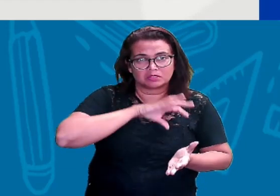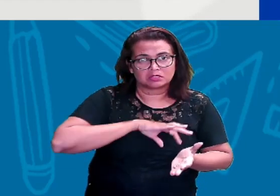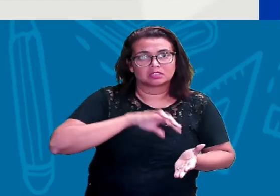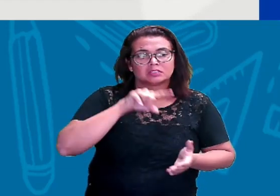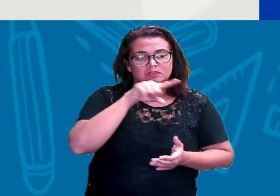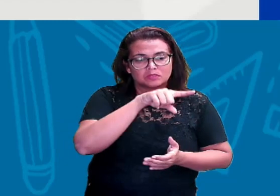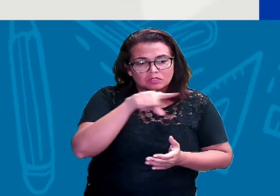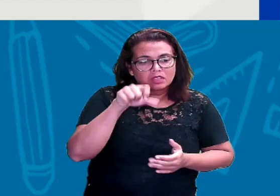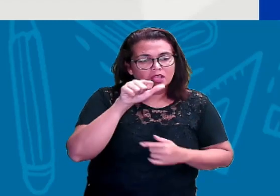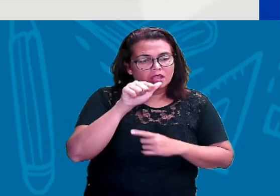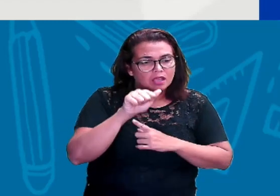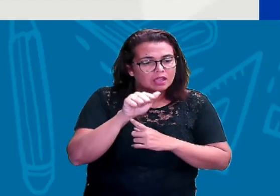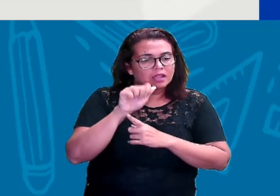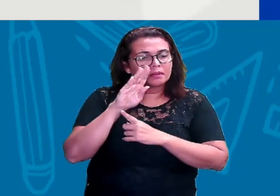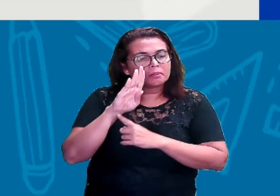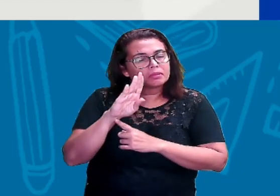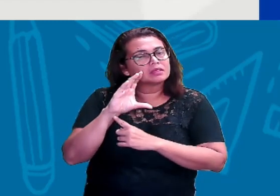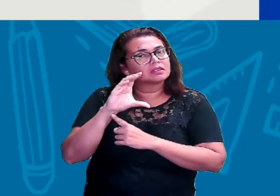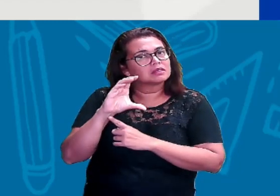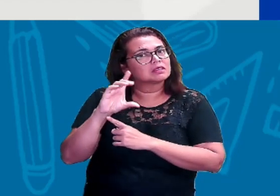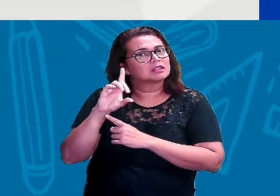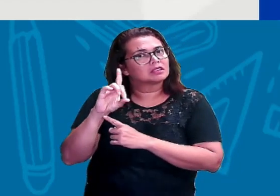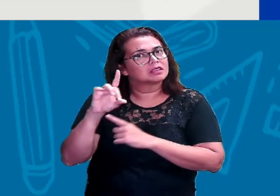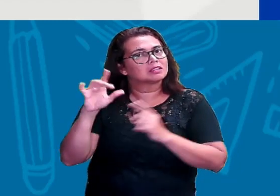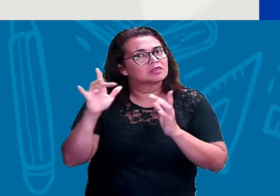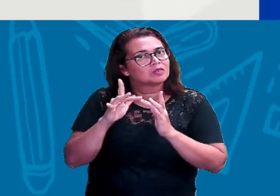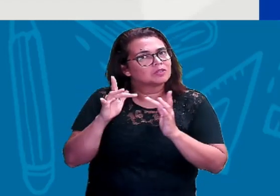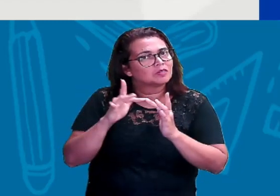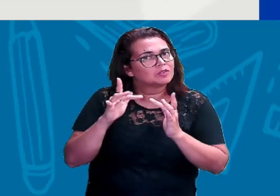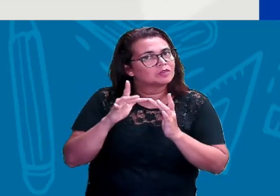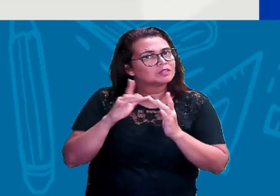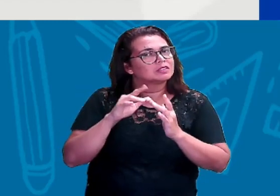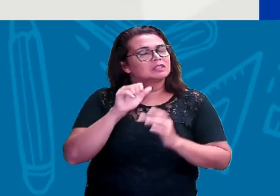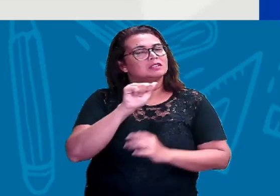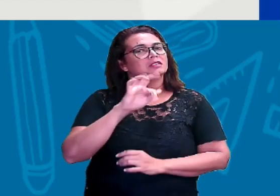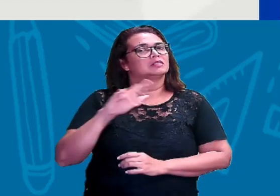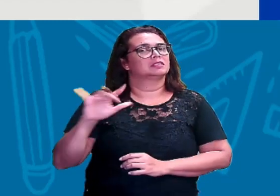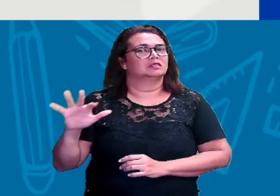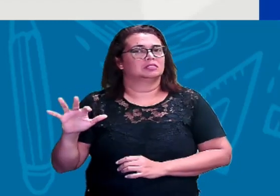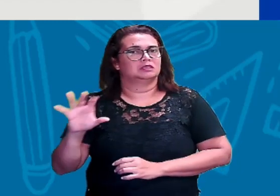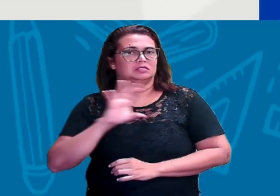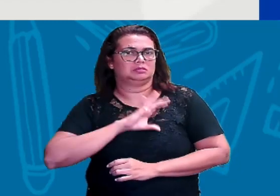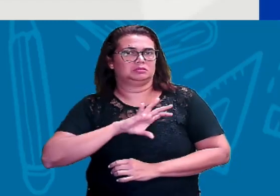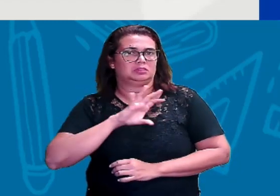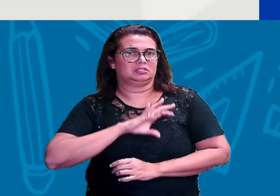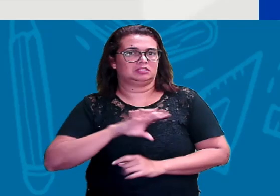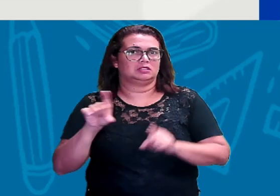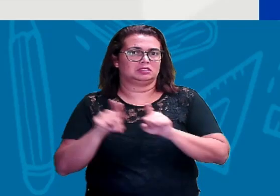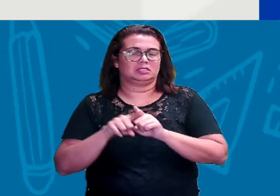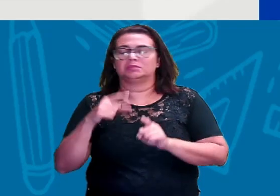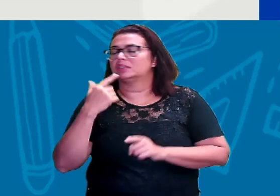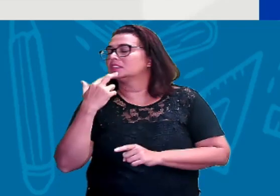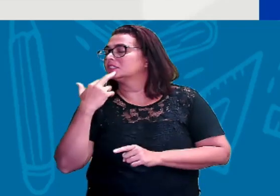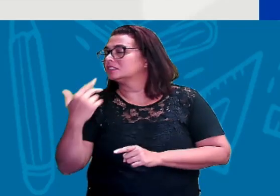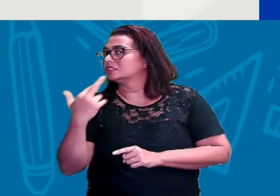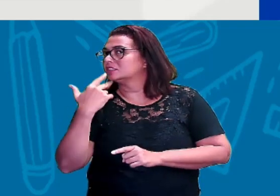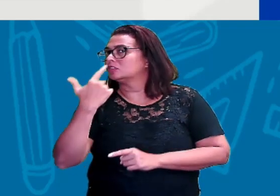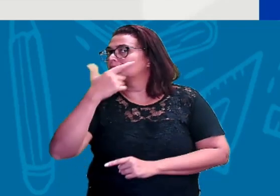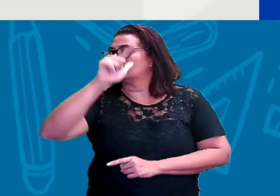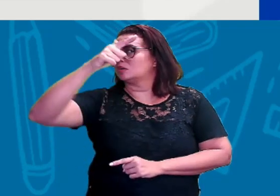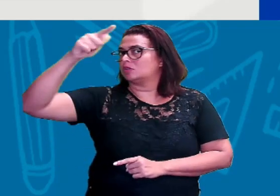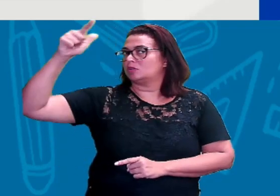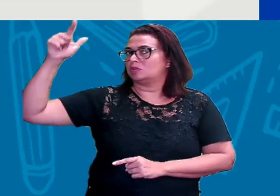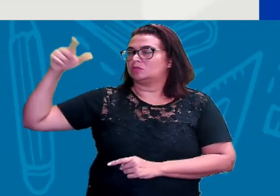teve esse contato com o alfabeto da nossa língua portuguesa. E por que não? Em outros idiomas a gente saber também essa